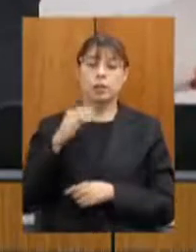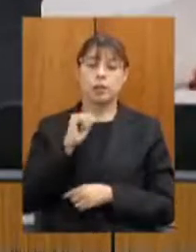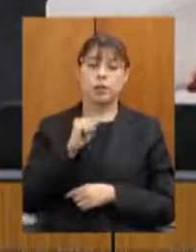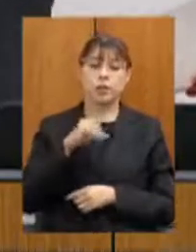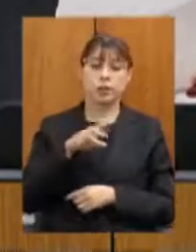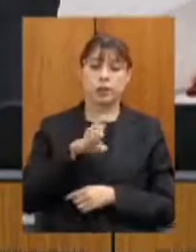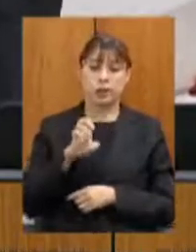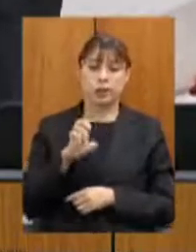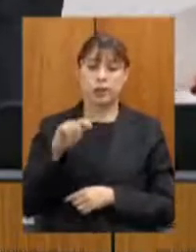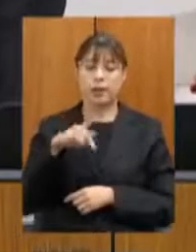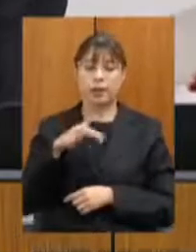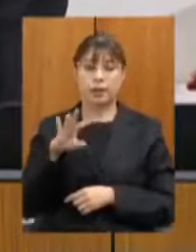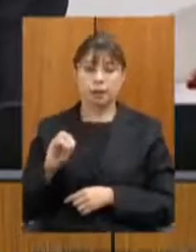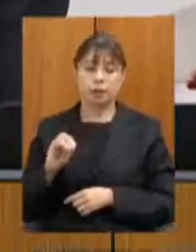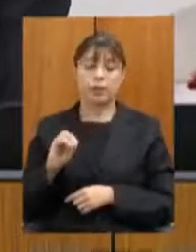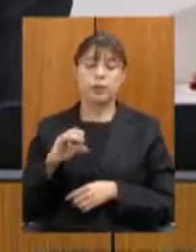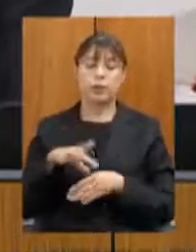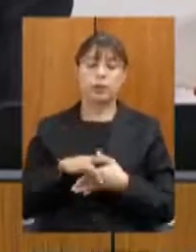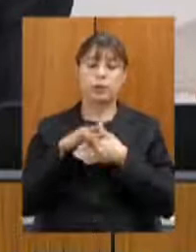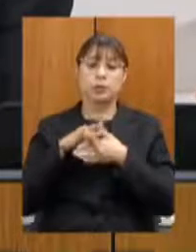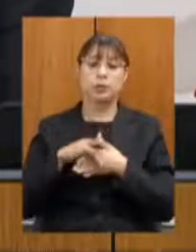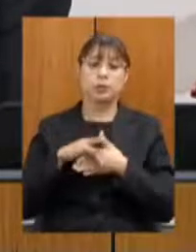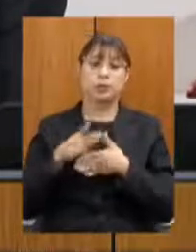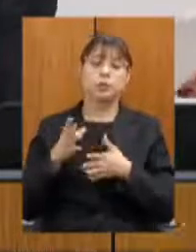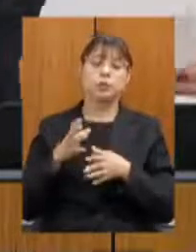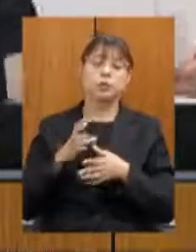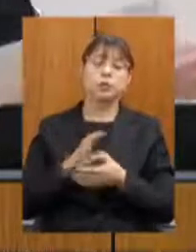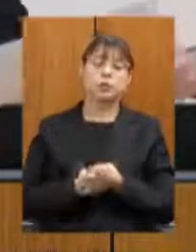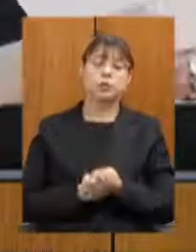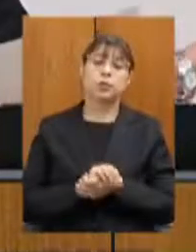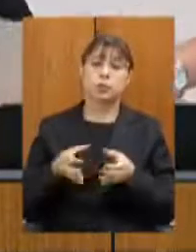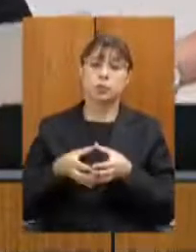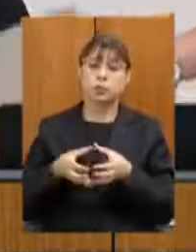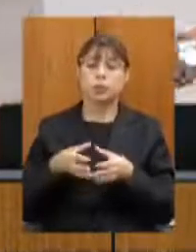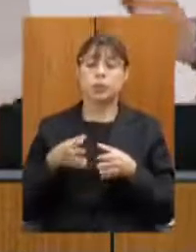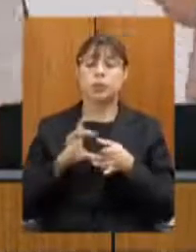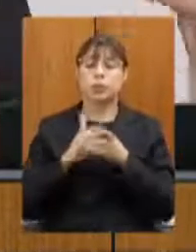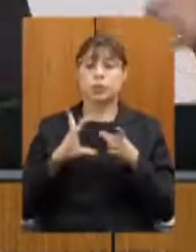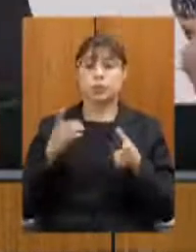líder do bloco do PT líder do bloco democracia e luta